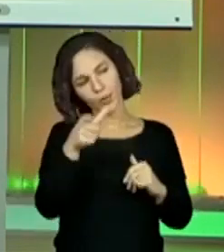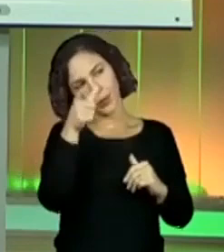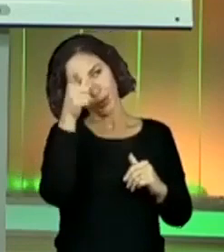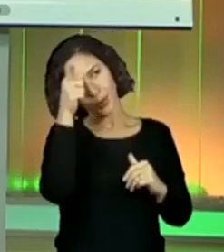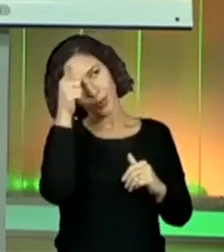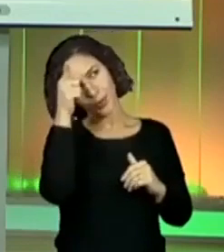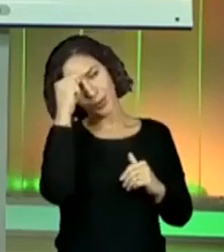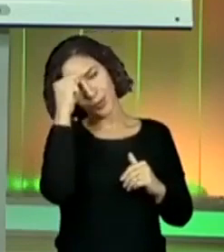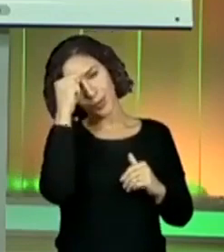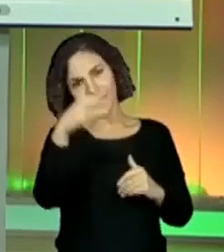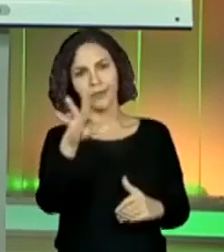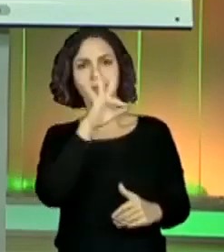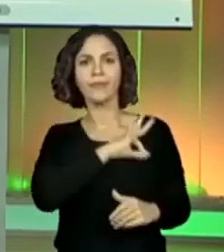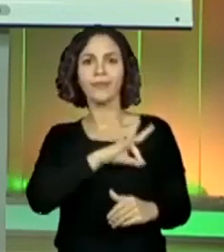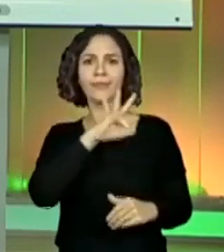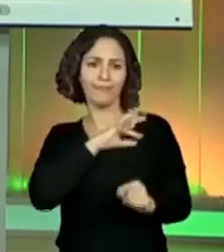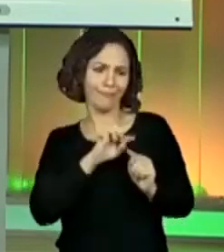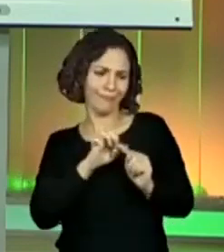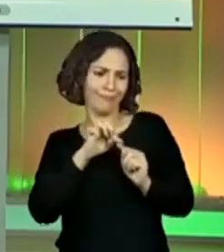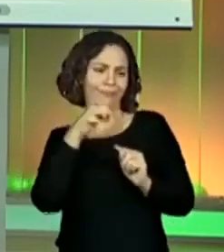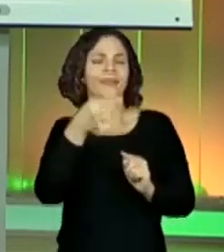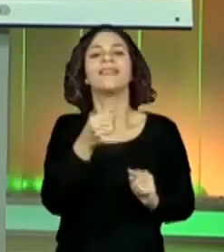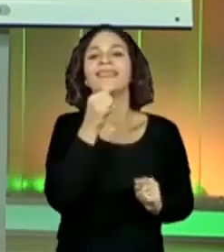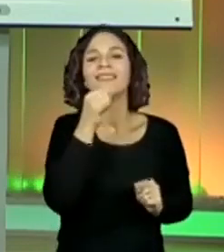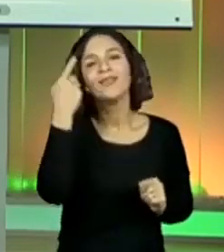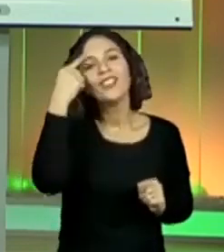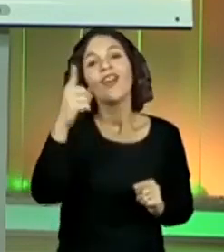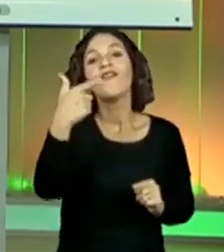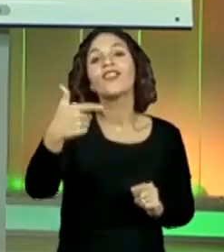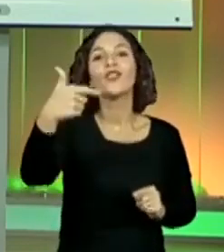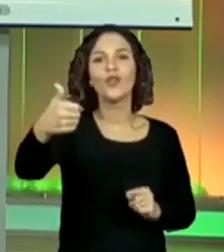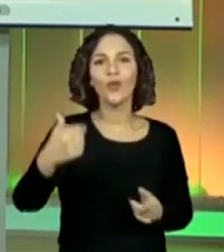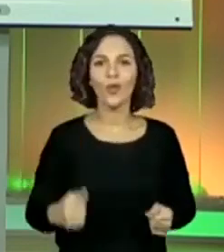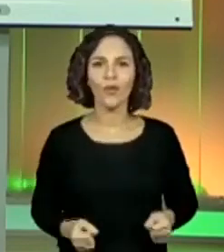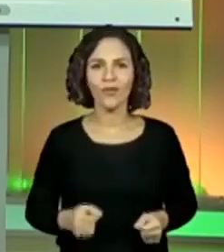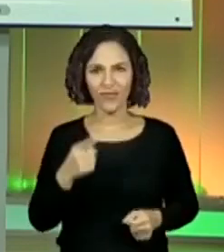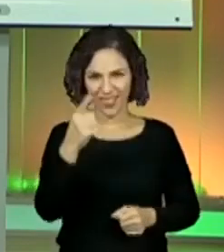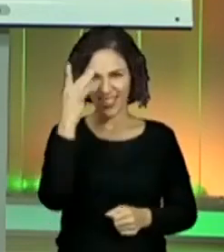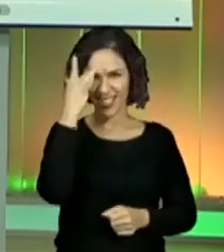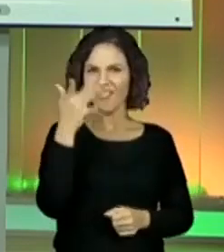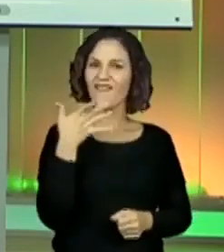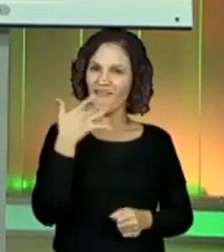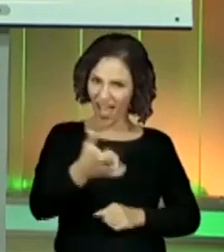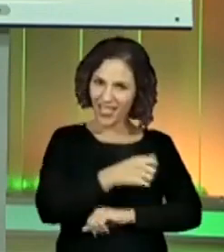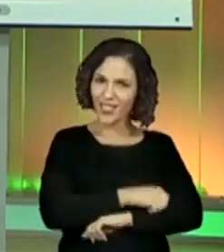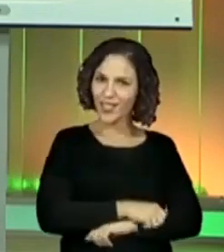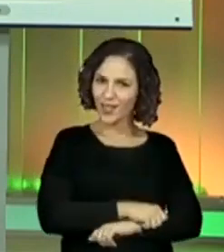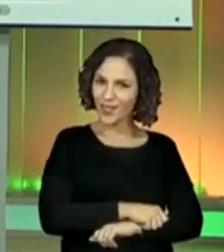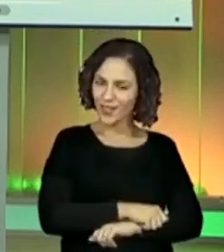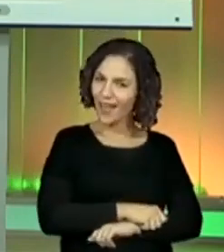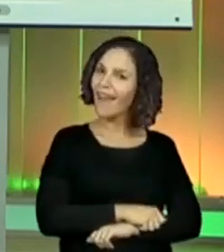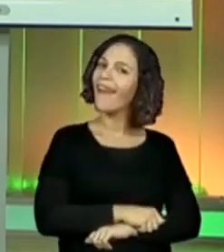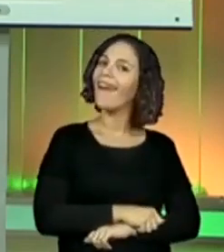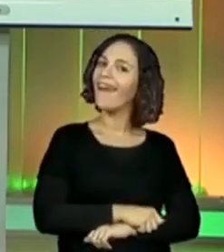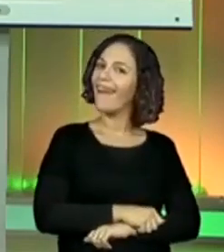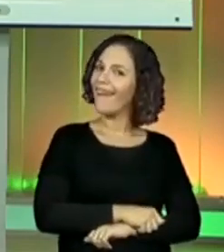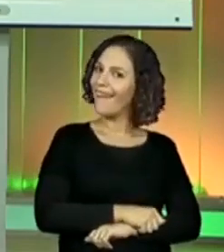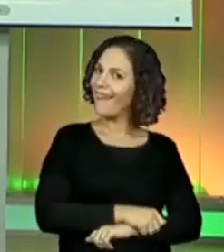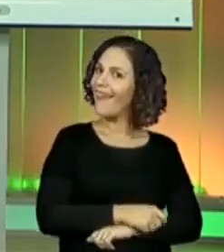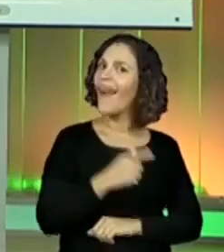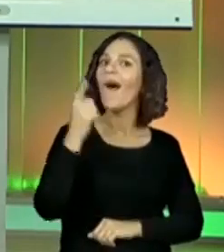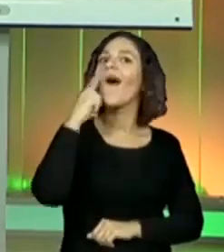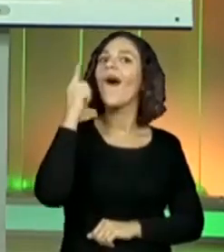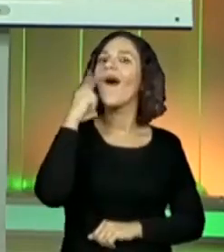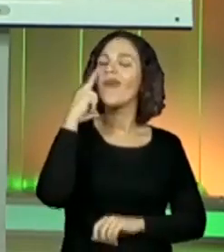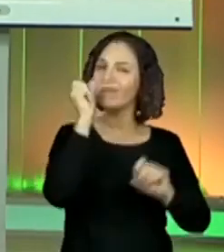Depois do pagamento dele, ainda lá no dia 21, ele vai terminar de pagar. Você acha que é fácil pagar, hein? Dá uma olhadinha aqui, Troca pra